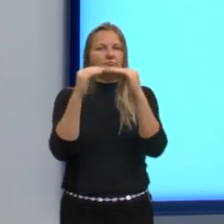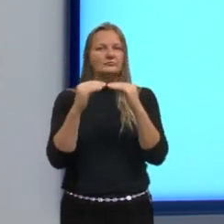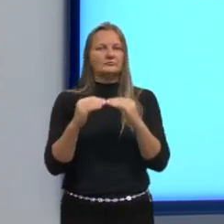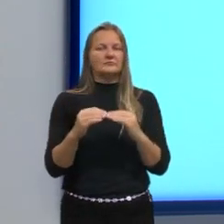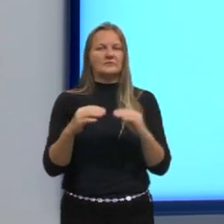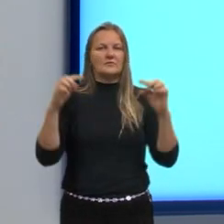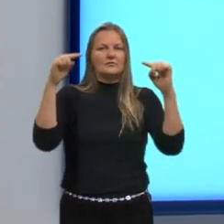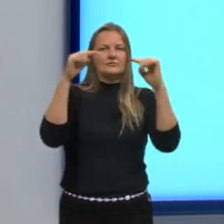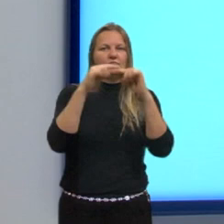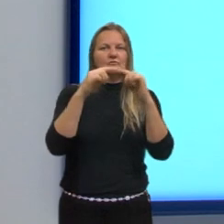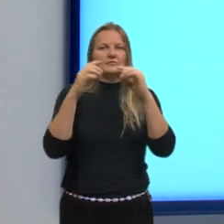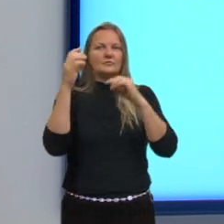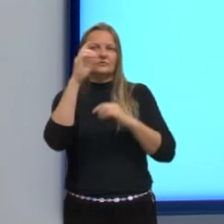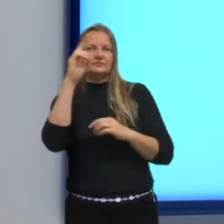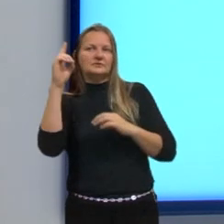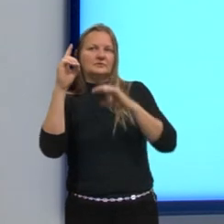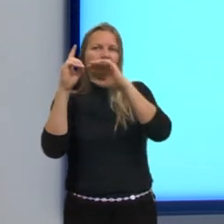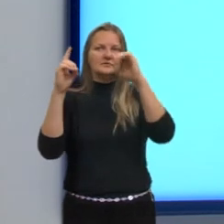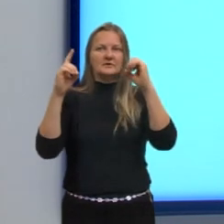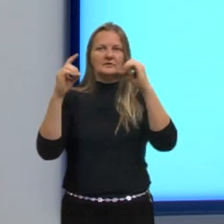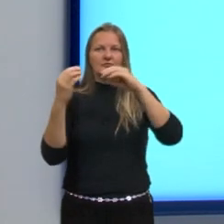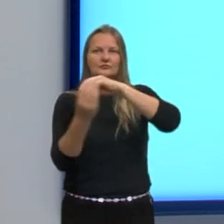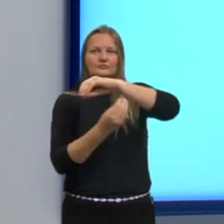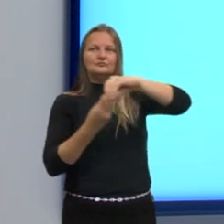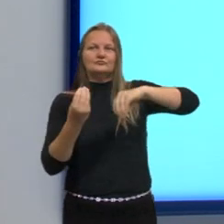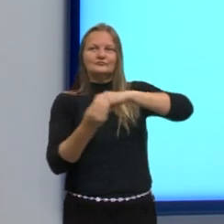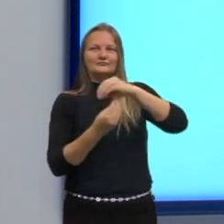mas os dois juntos, unidos e misturados.